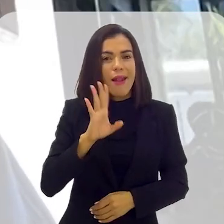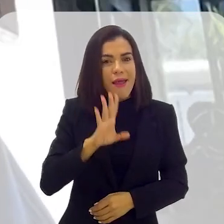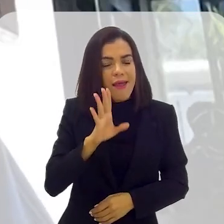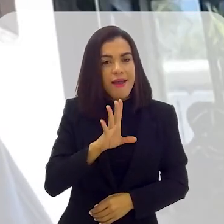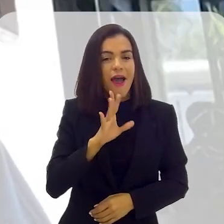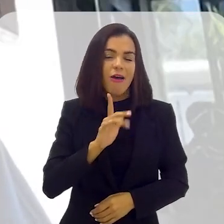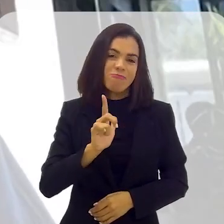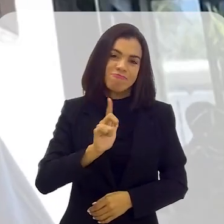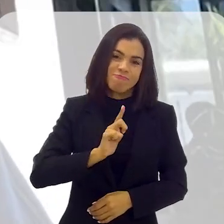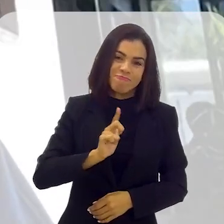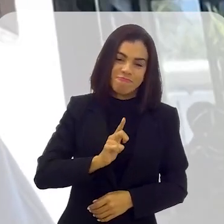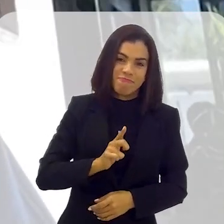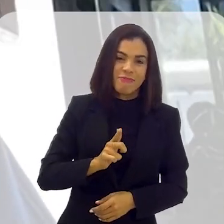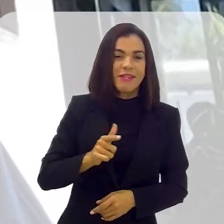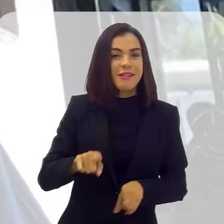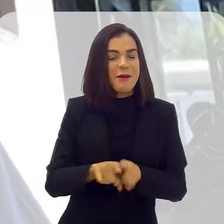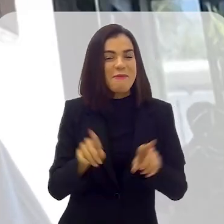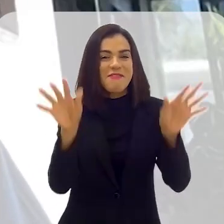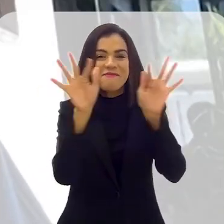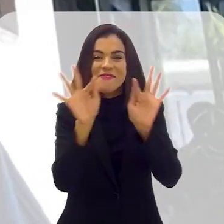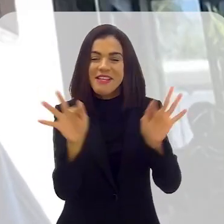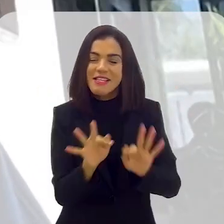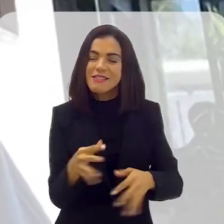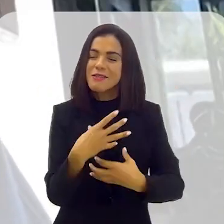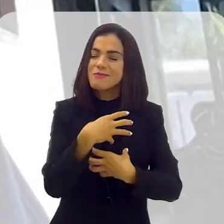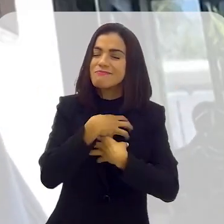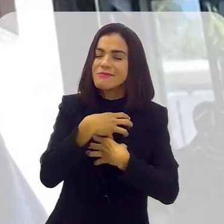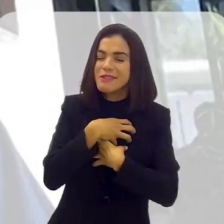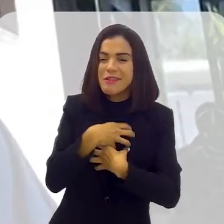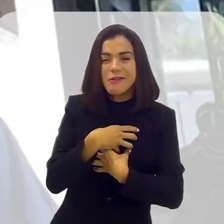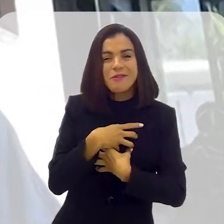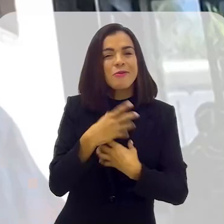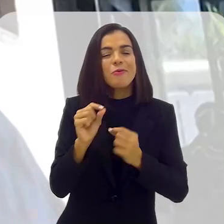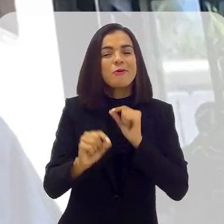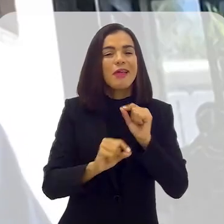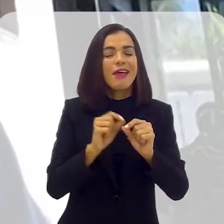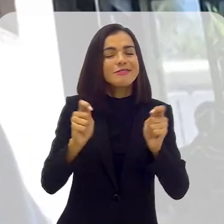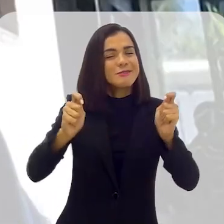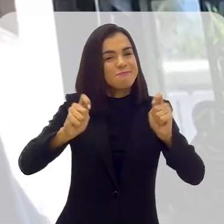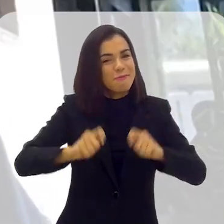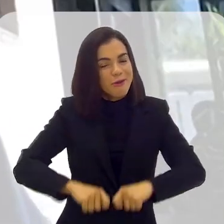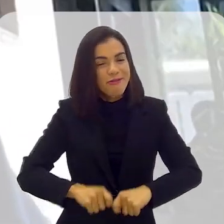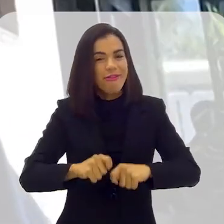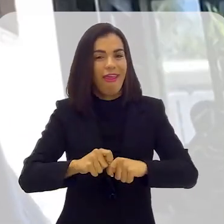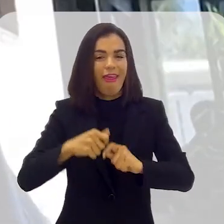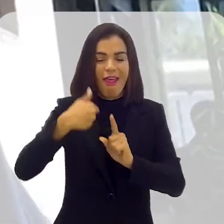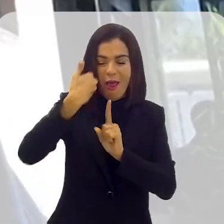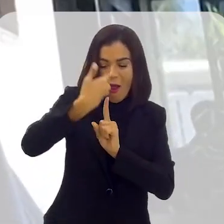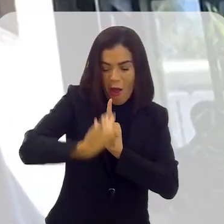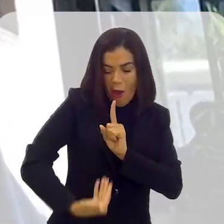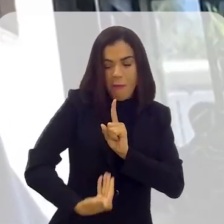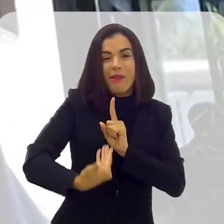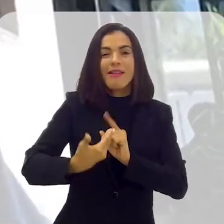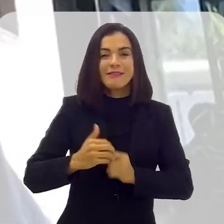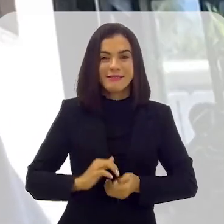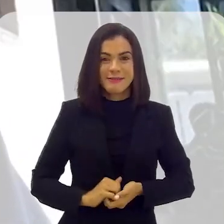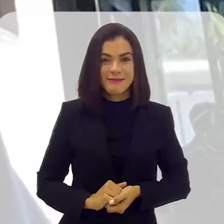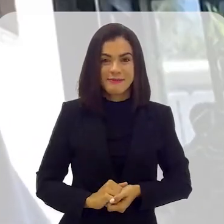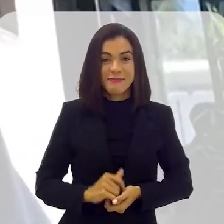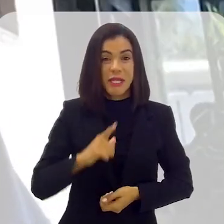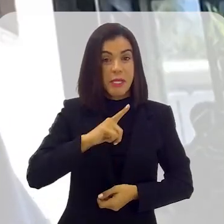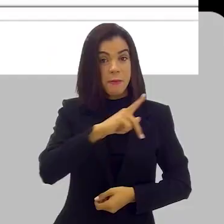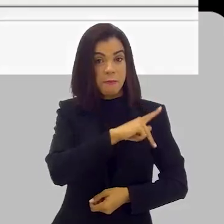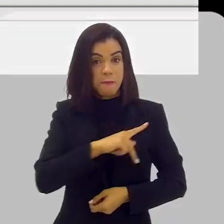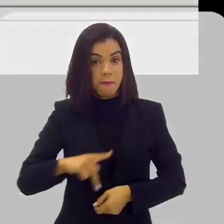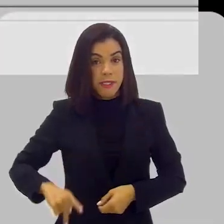muito legal e fico muito feliz de poder ter sido agraciado